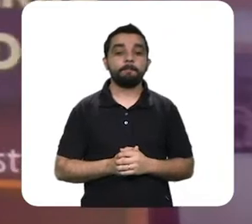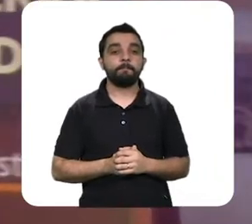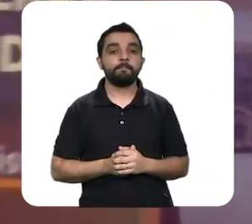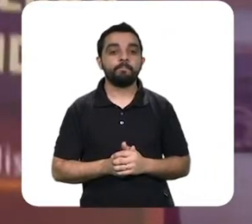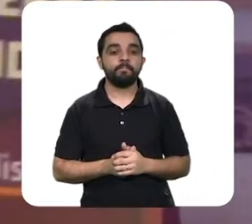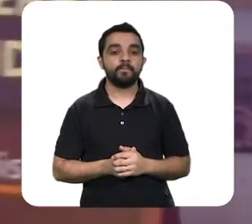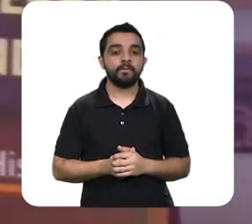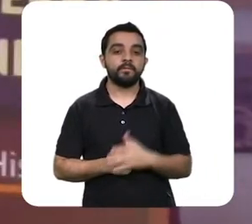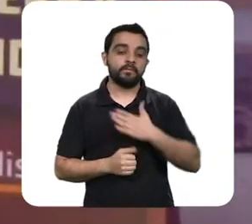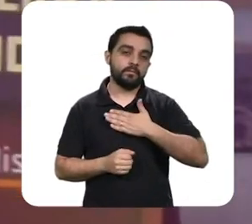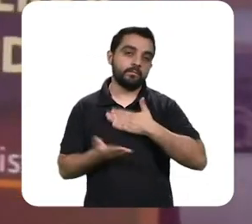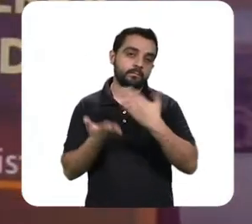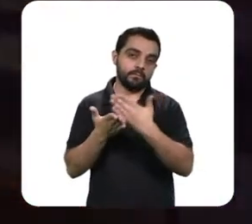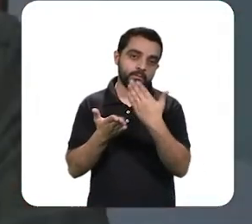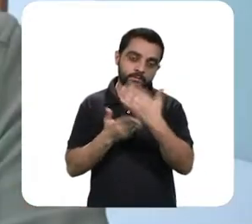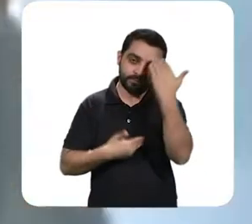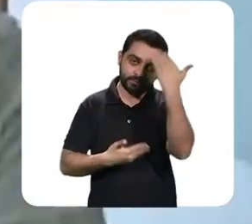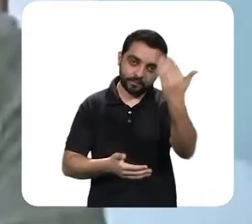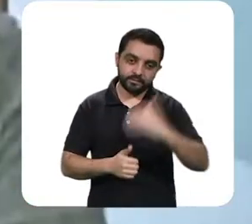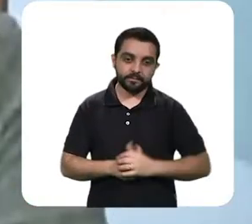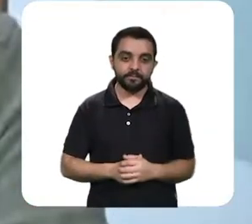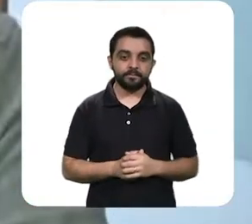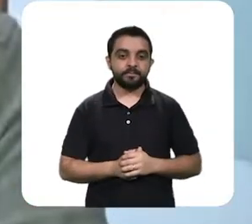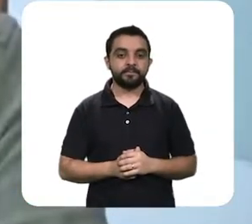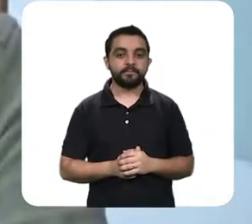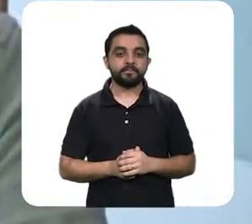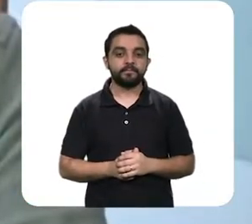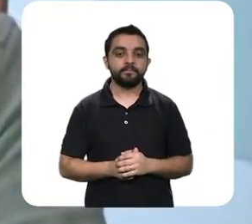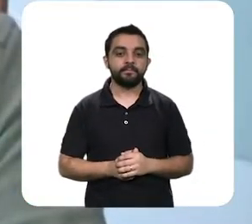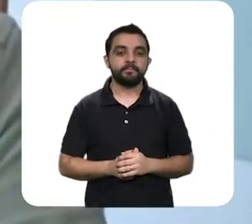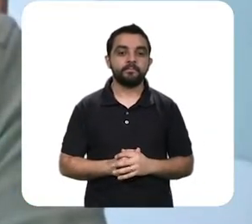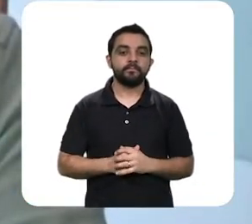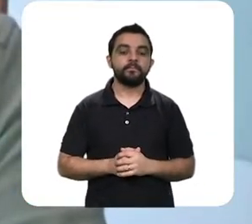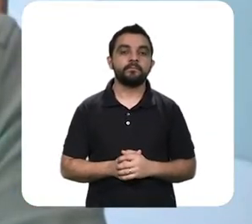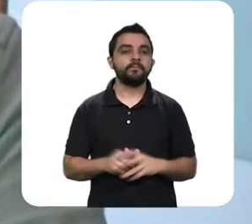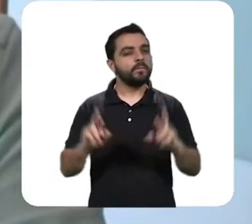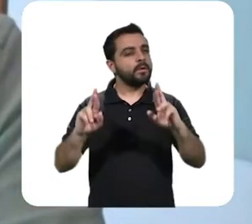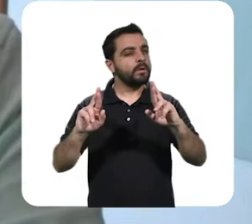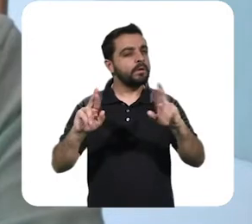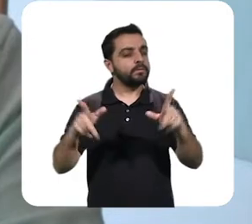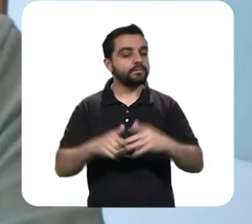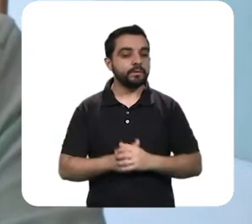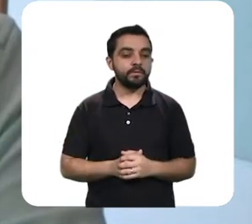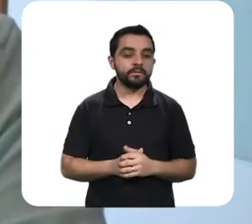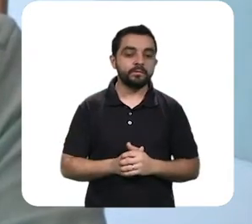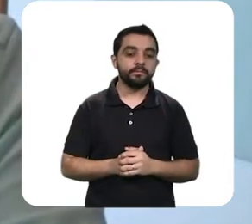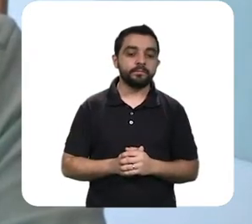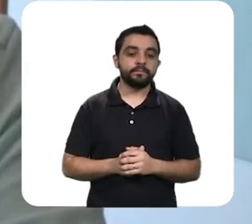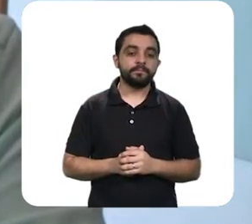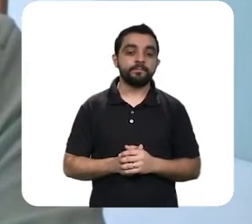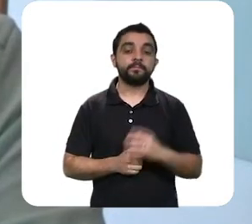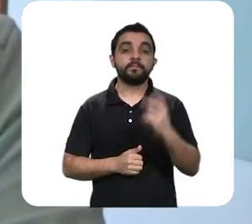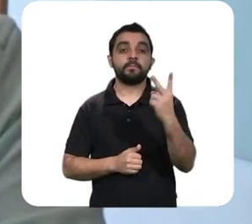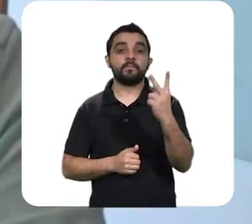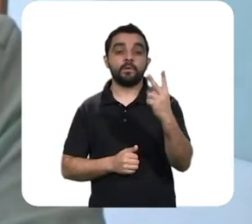recente livro muito obrigado a diferença básica em relação a 2008